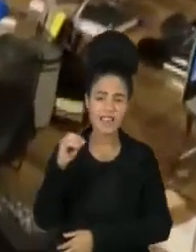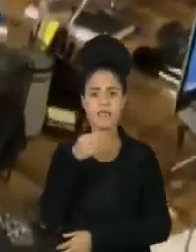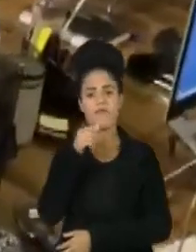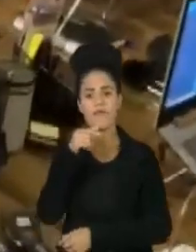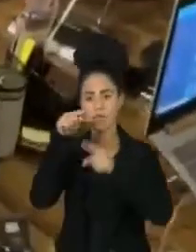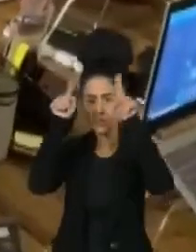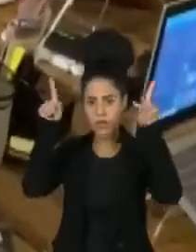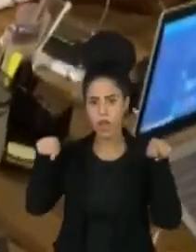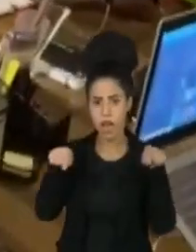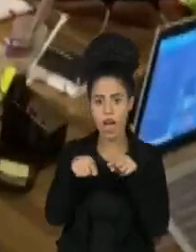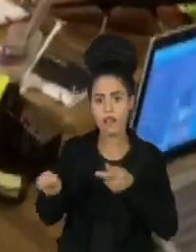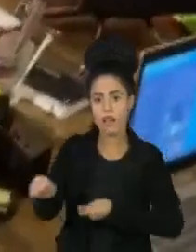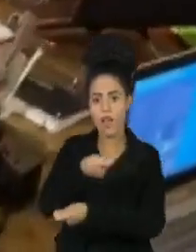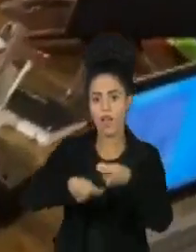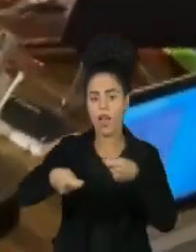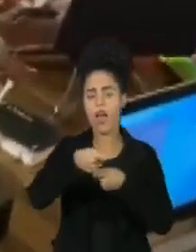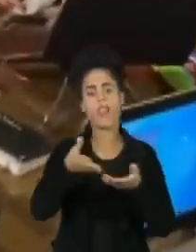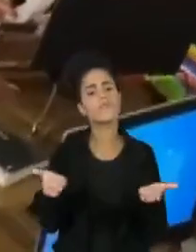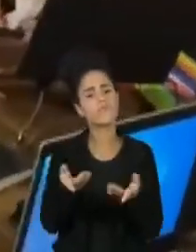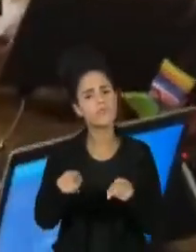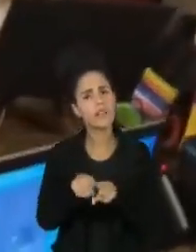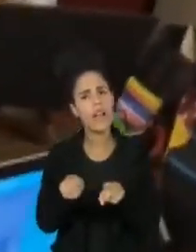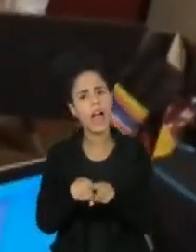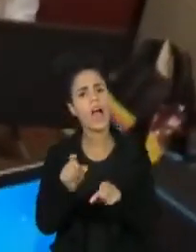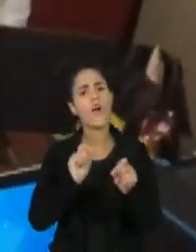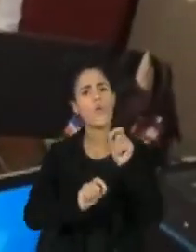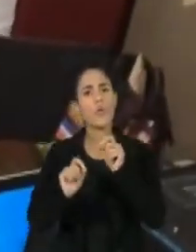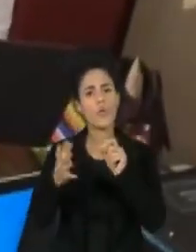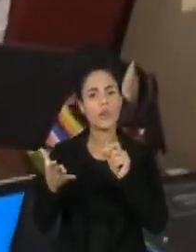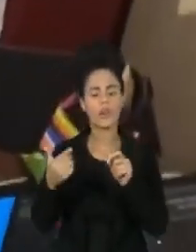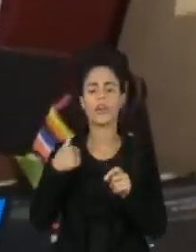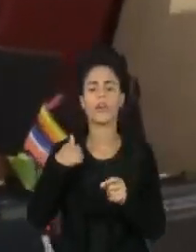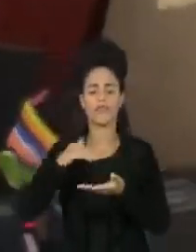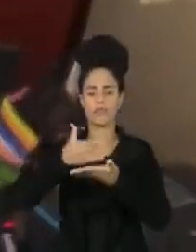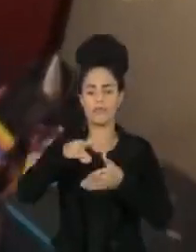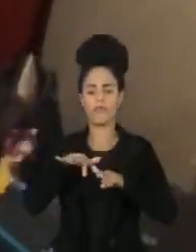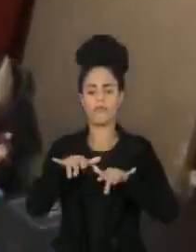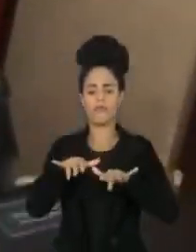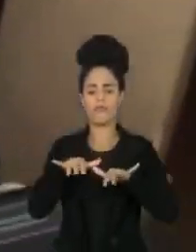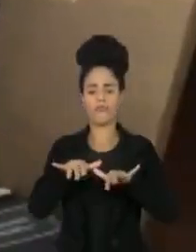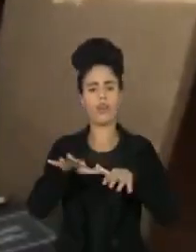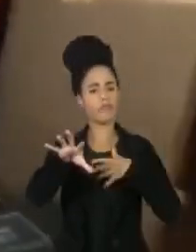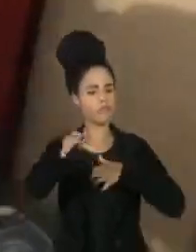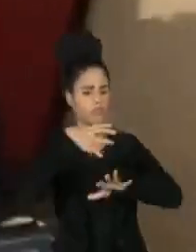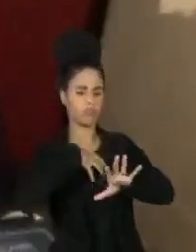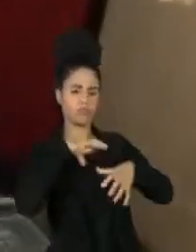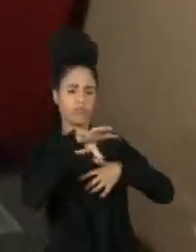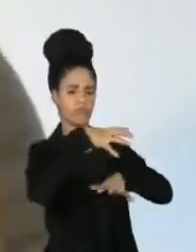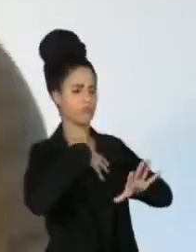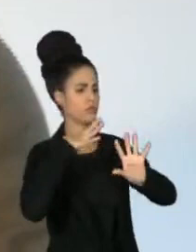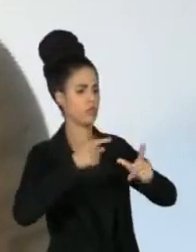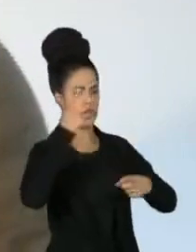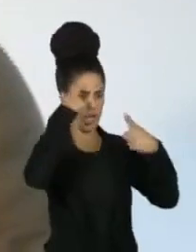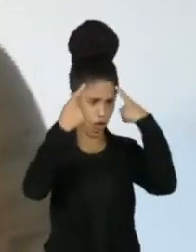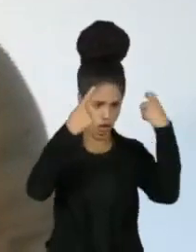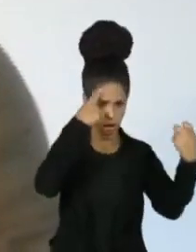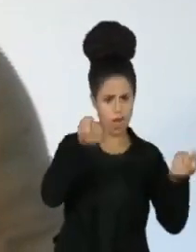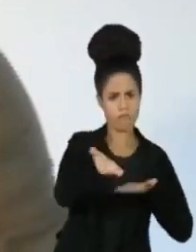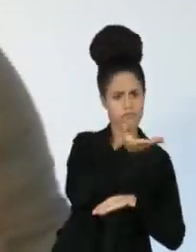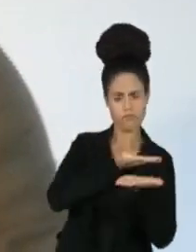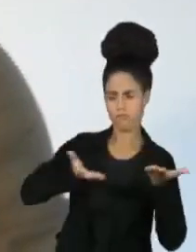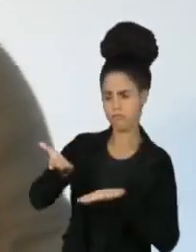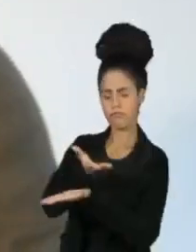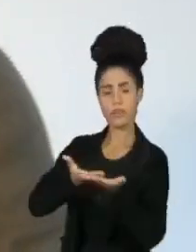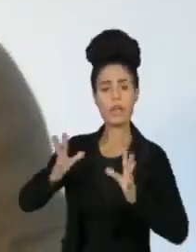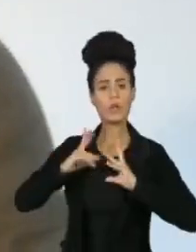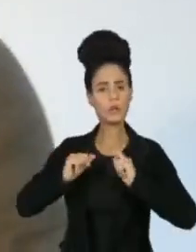de relações públicas em São Paulo. Ele diz que adota uma conduta aberta e colaborativa com a equipe. O time todo tem uma